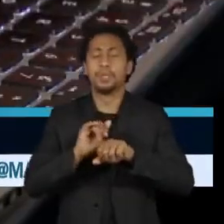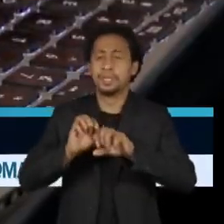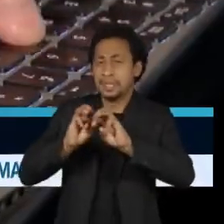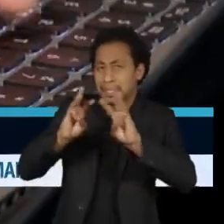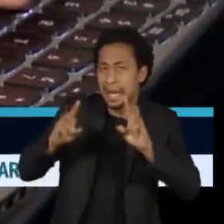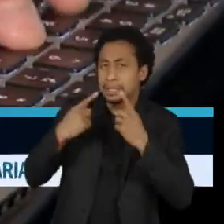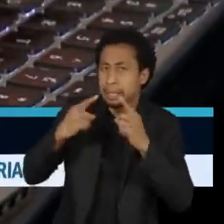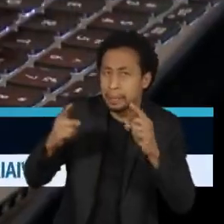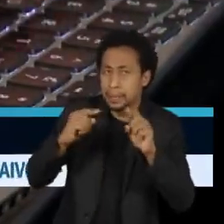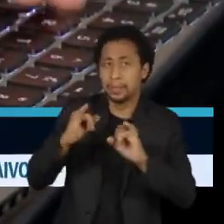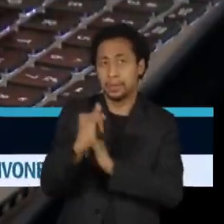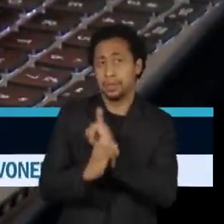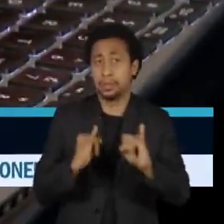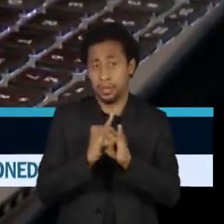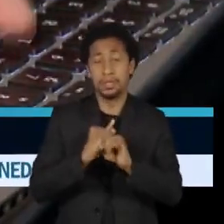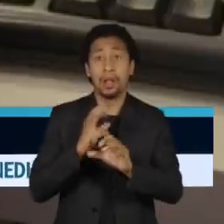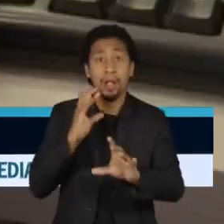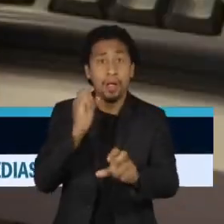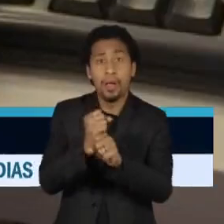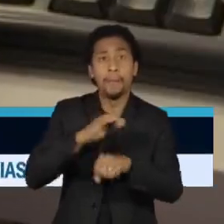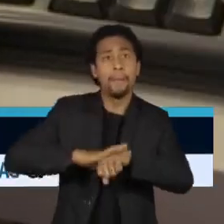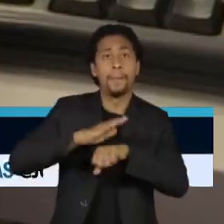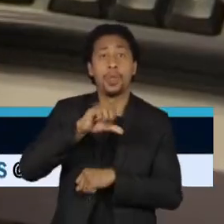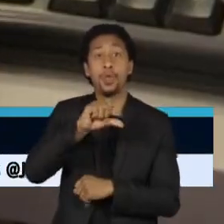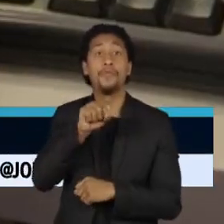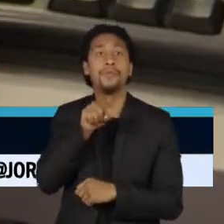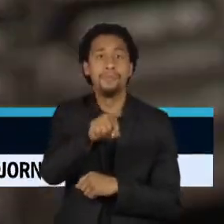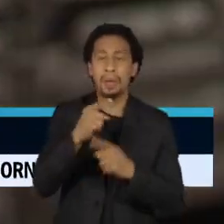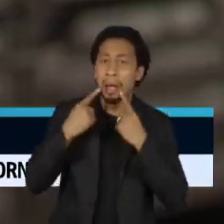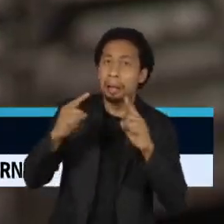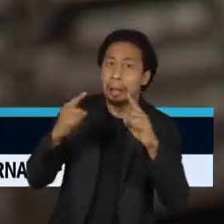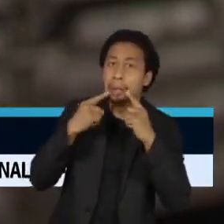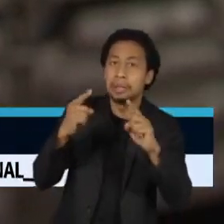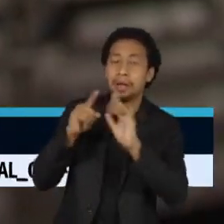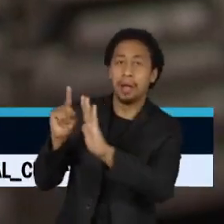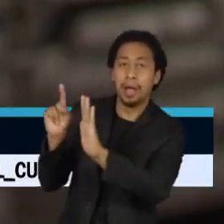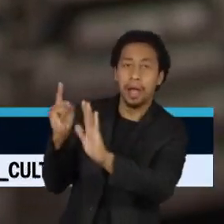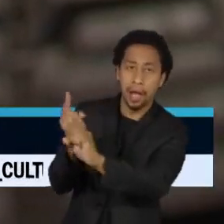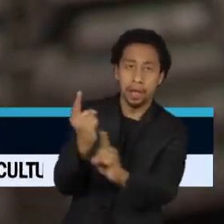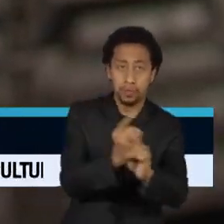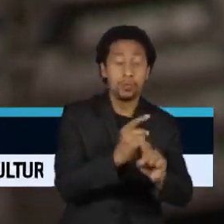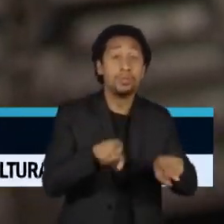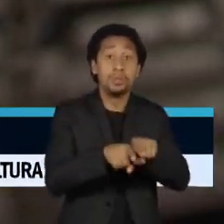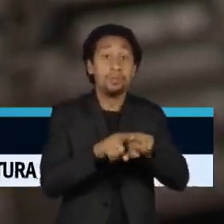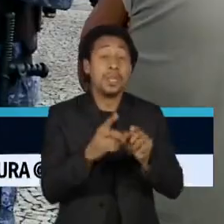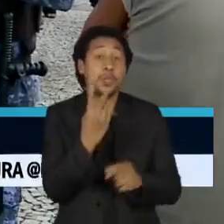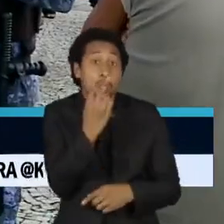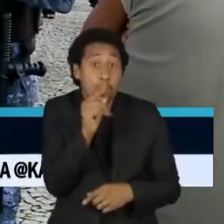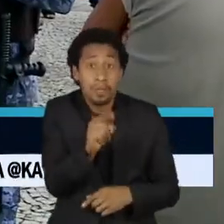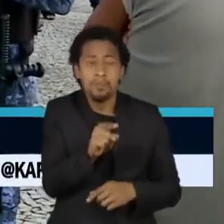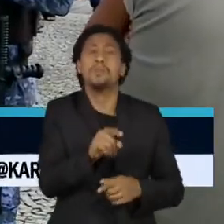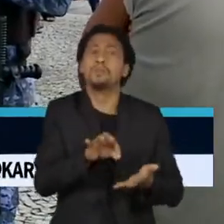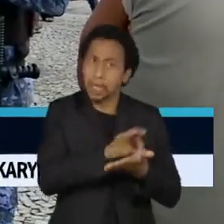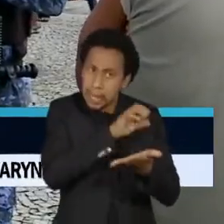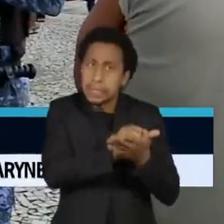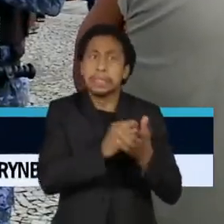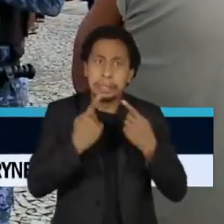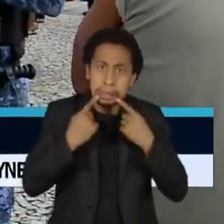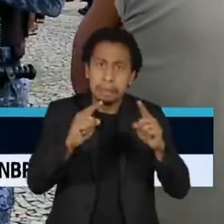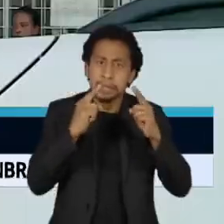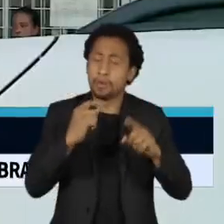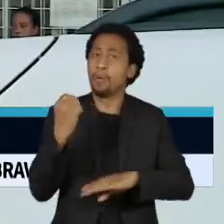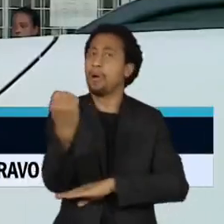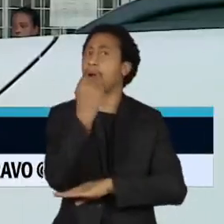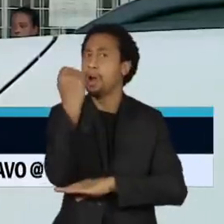Mais de 9 mil comentários foram rastreados e encontradas mais de 2 mil reclamações. Algumas queixas são graves,